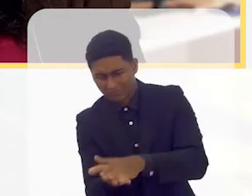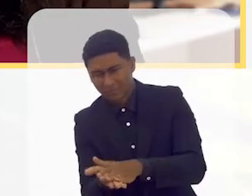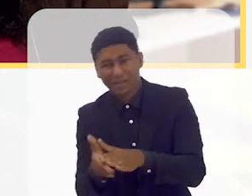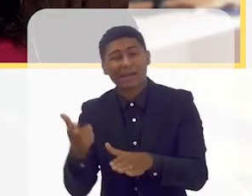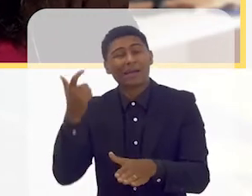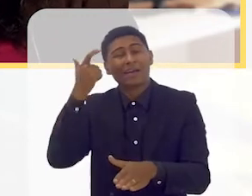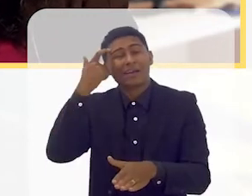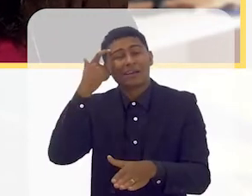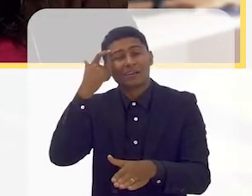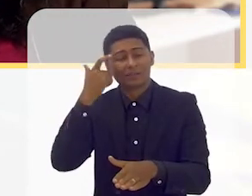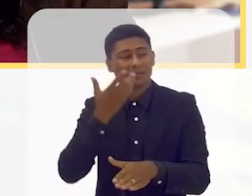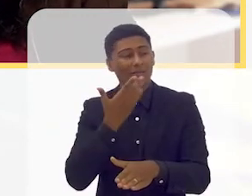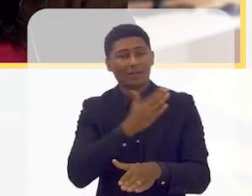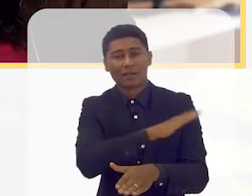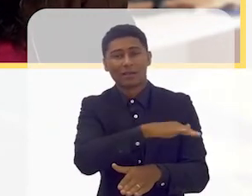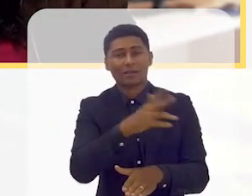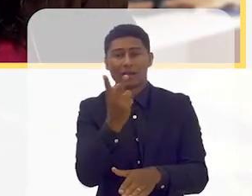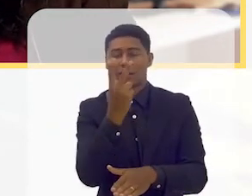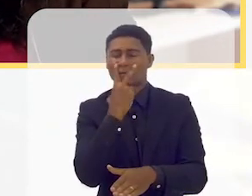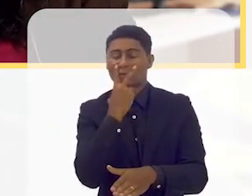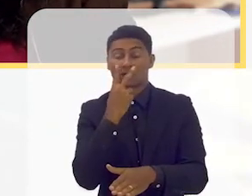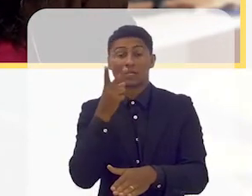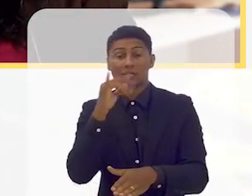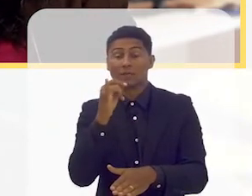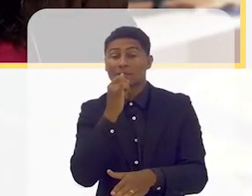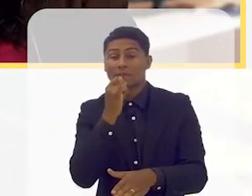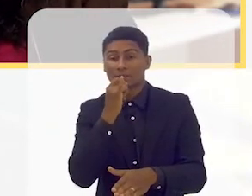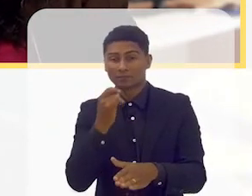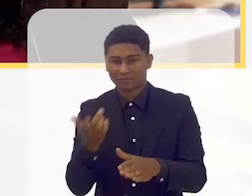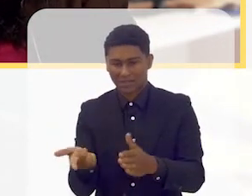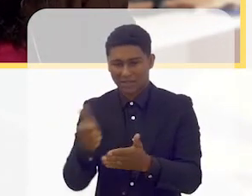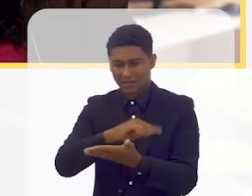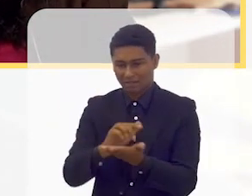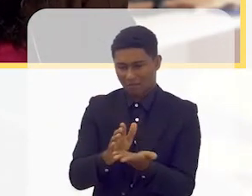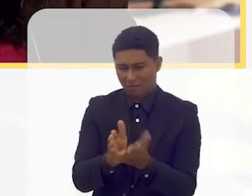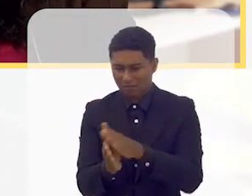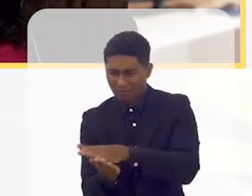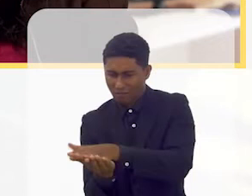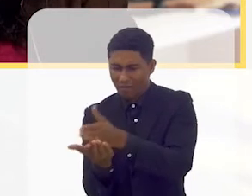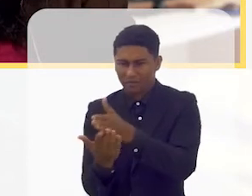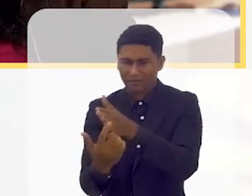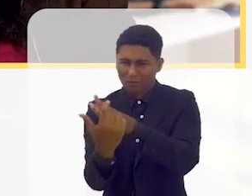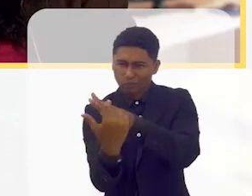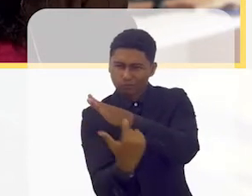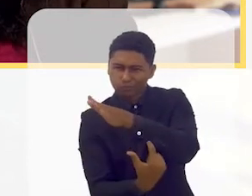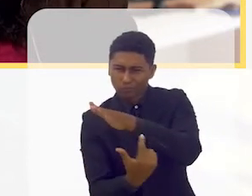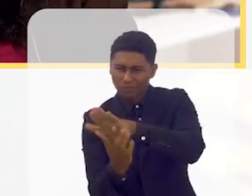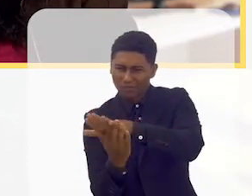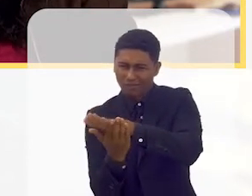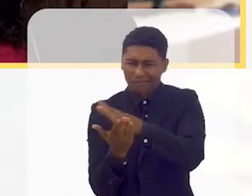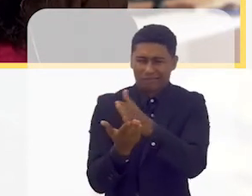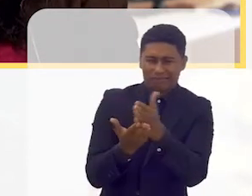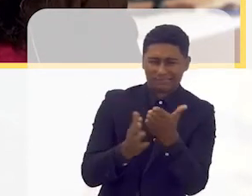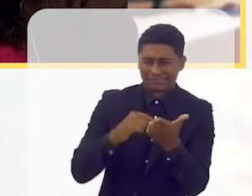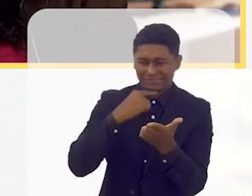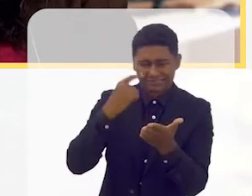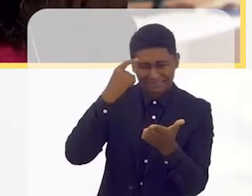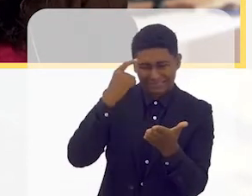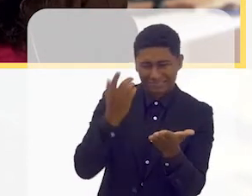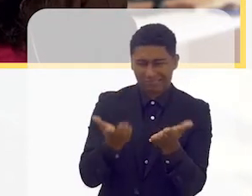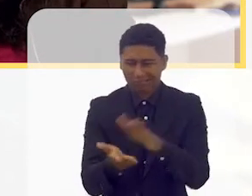Muito ótimo! A criança cega, se o livro tiver lombada, não consegue fazer a leitura em braio porque o livro não está